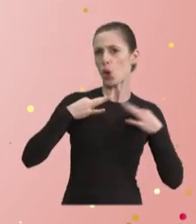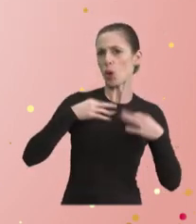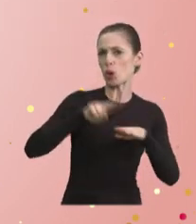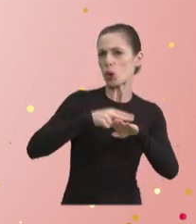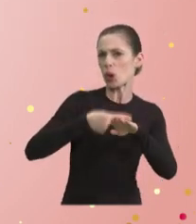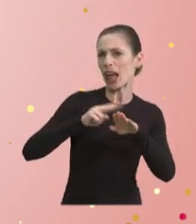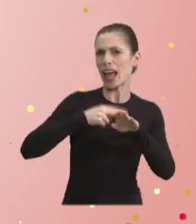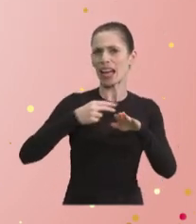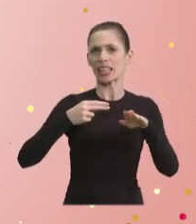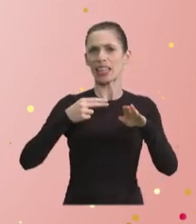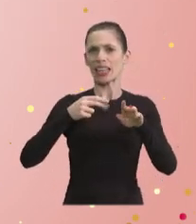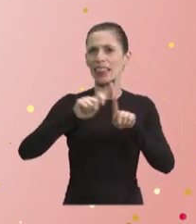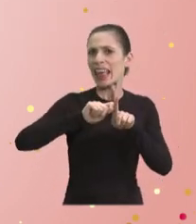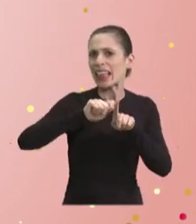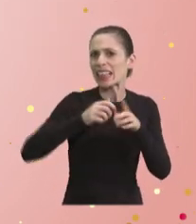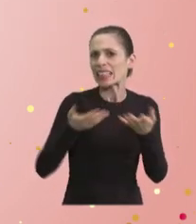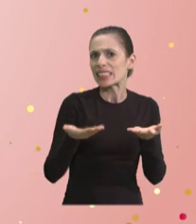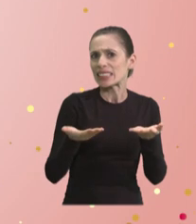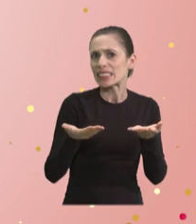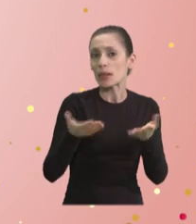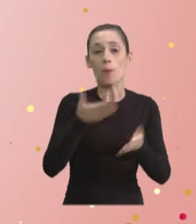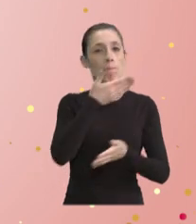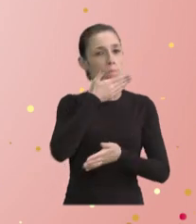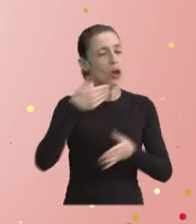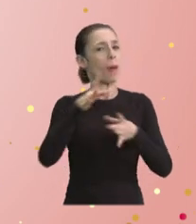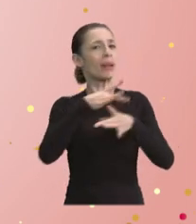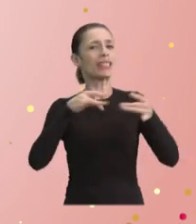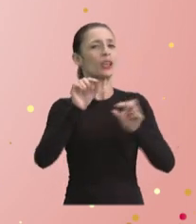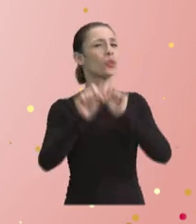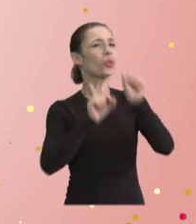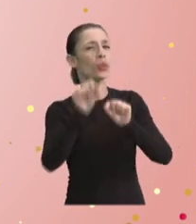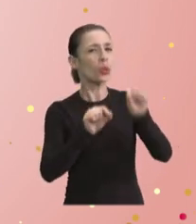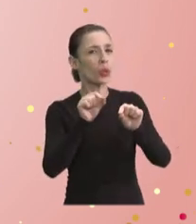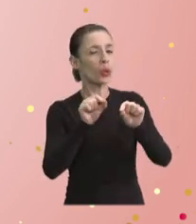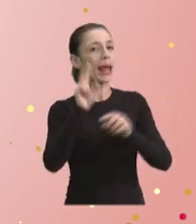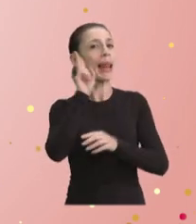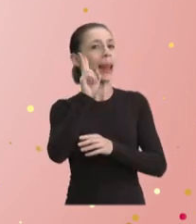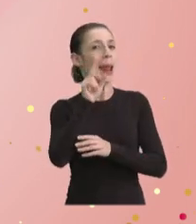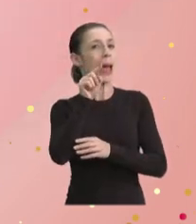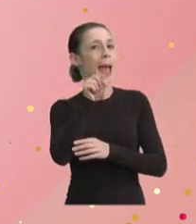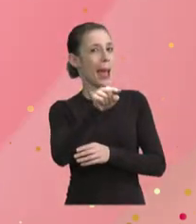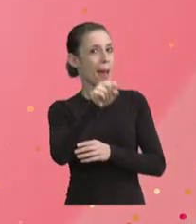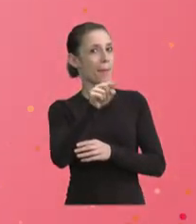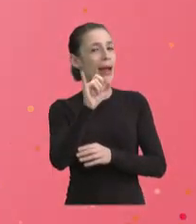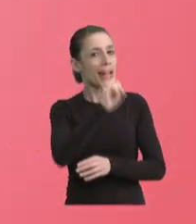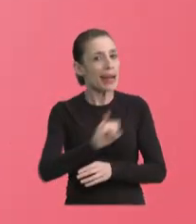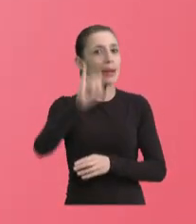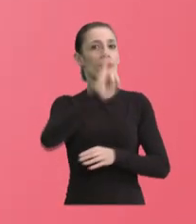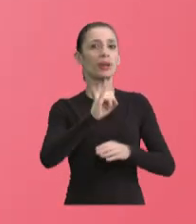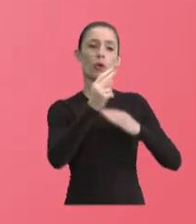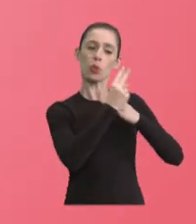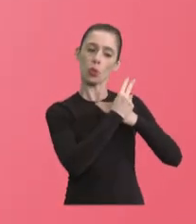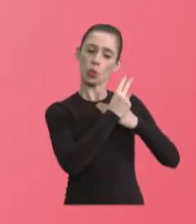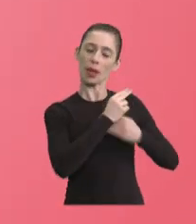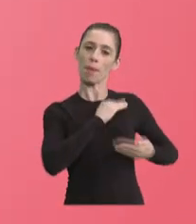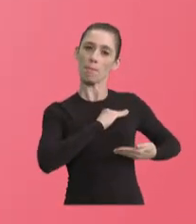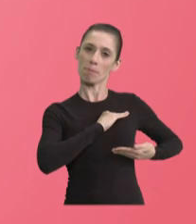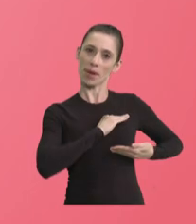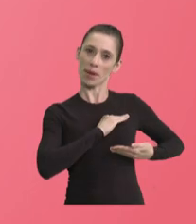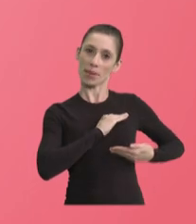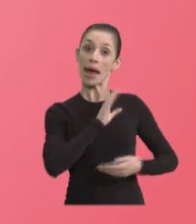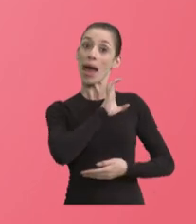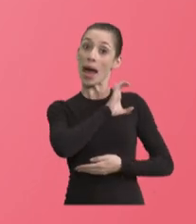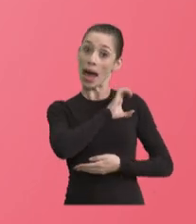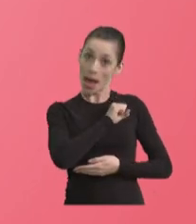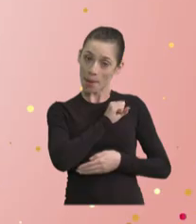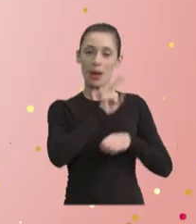roupa, tênis. Mas sabe qual o melhor presente que você pode dar para sua mãe? Lembrá-la que é importante cuidar da